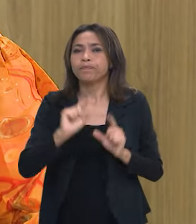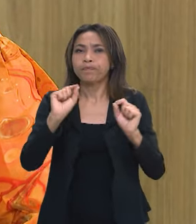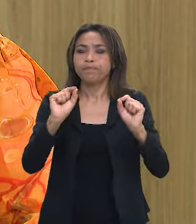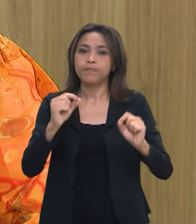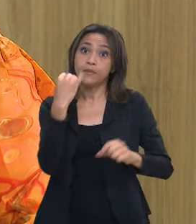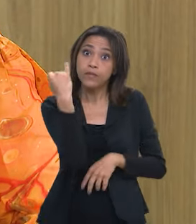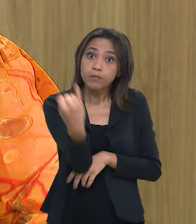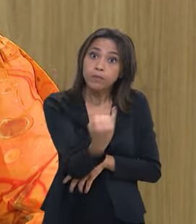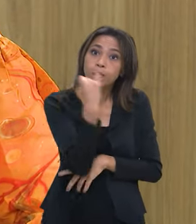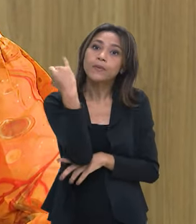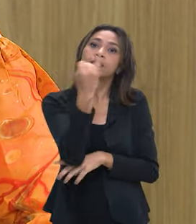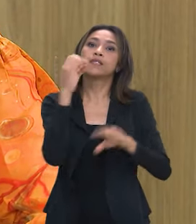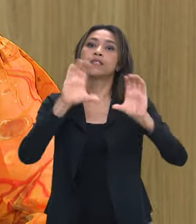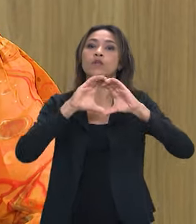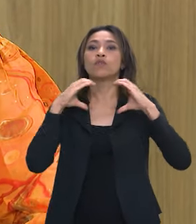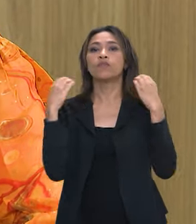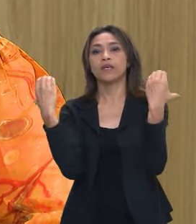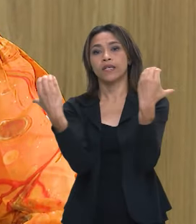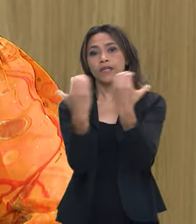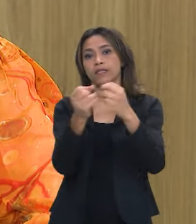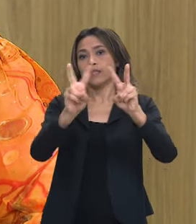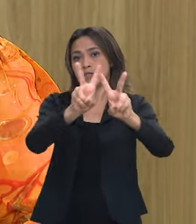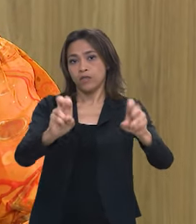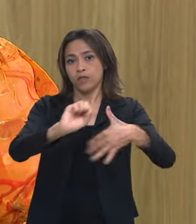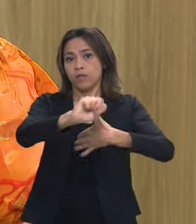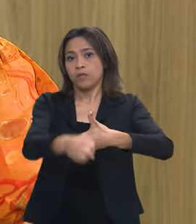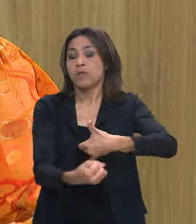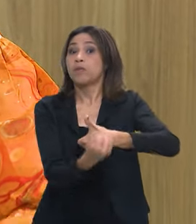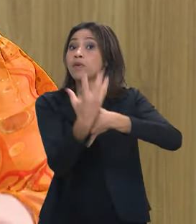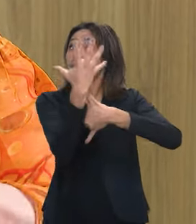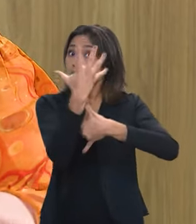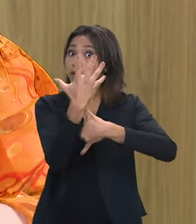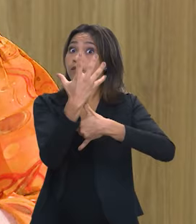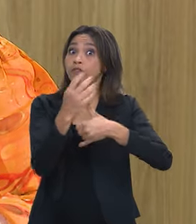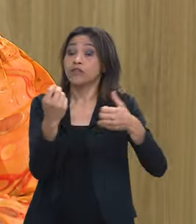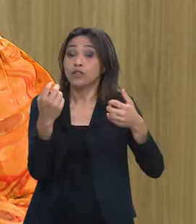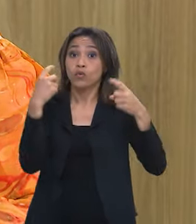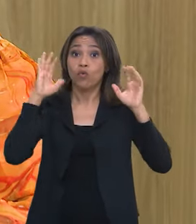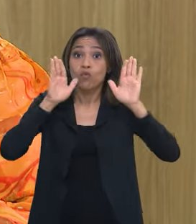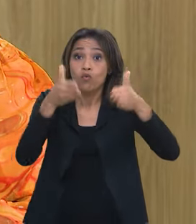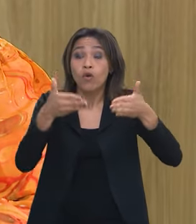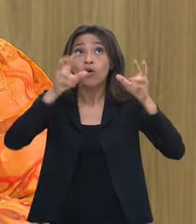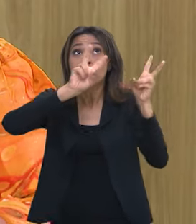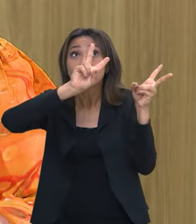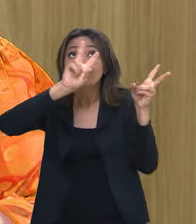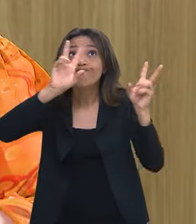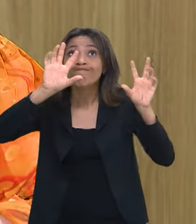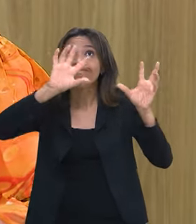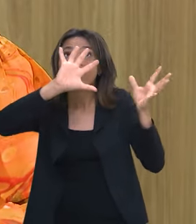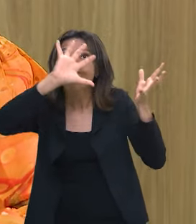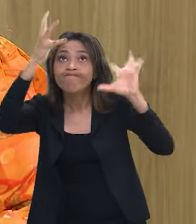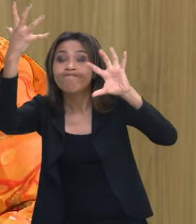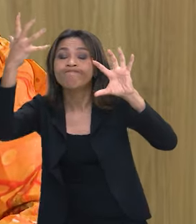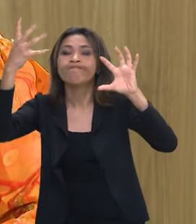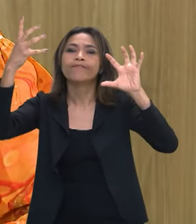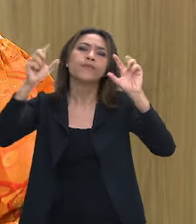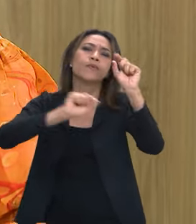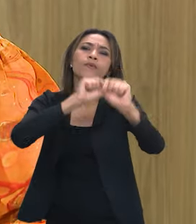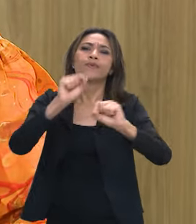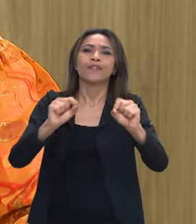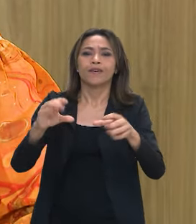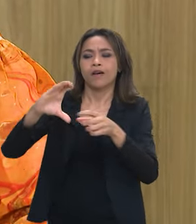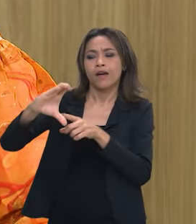das conferências de Meio Ambiente e Clima voltadas para a mudança climática é o caso